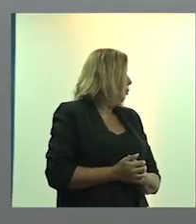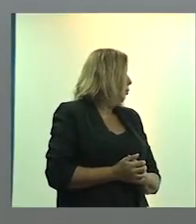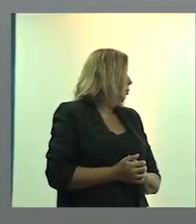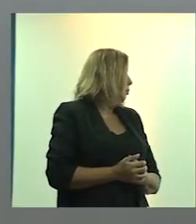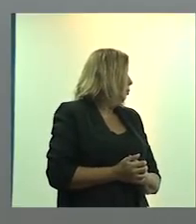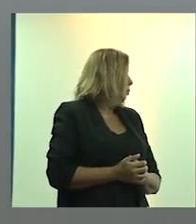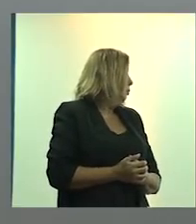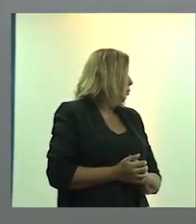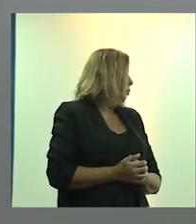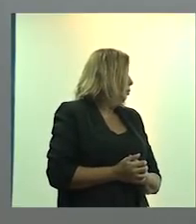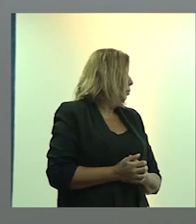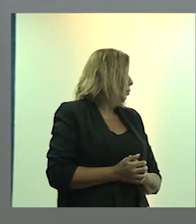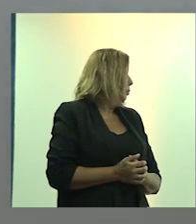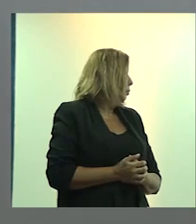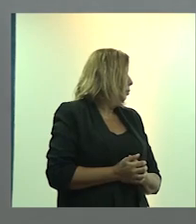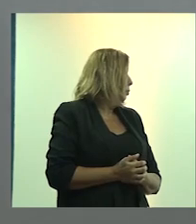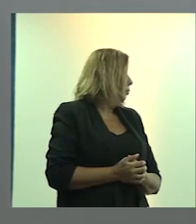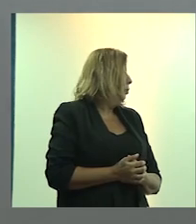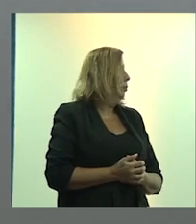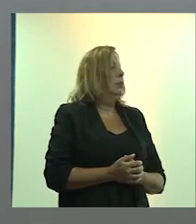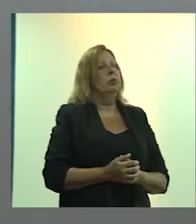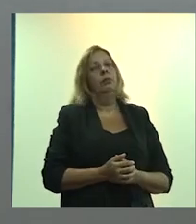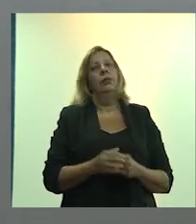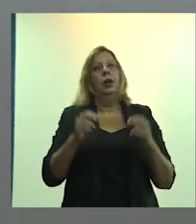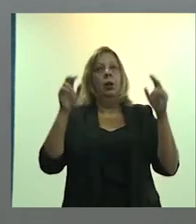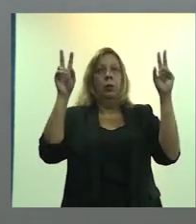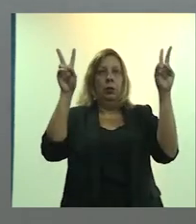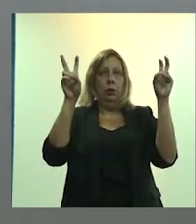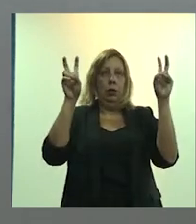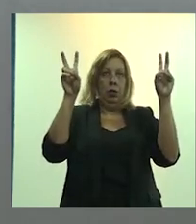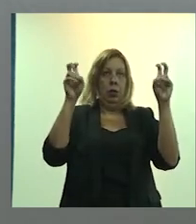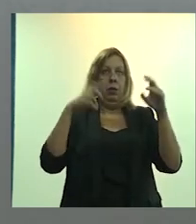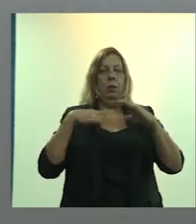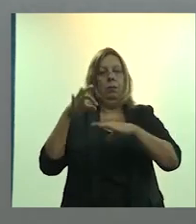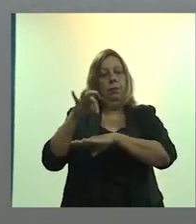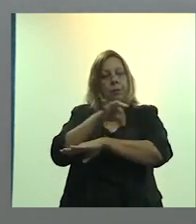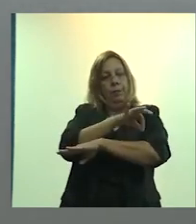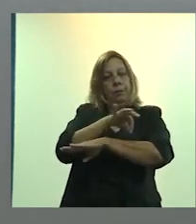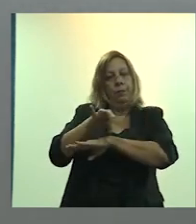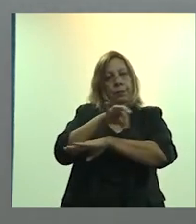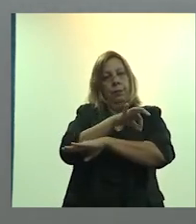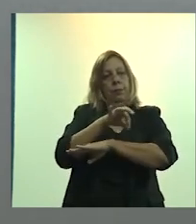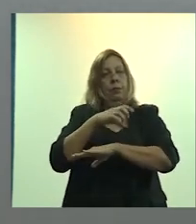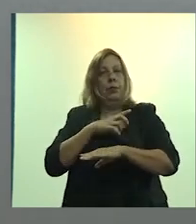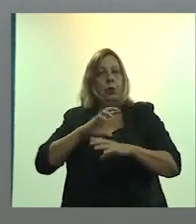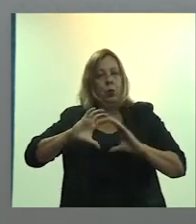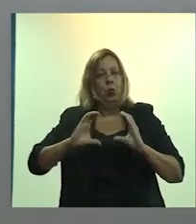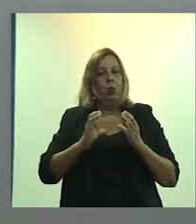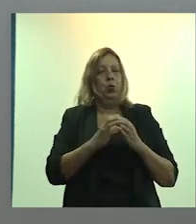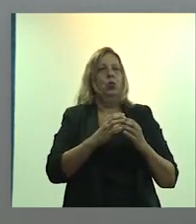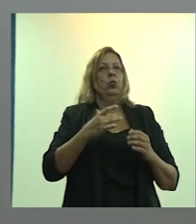Bom, a temática hoje aqui é os arquitetos enquanto agentes de saúde.